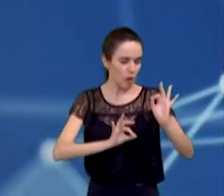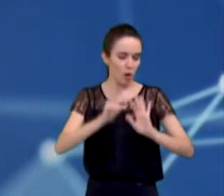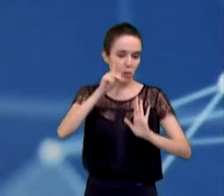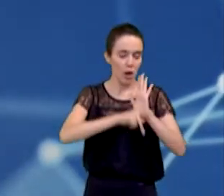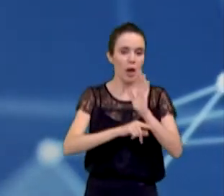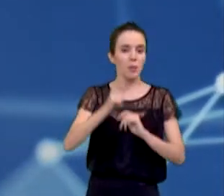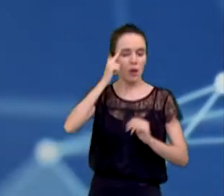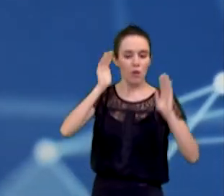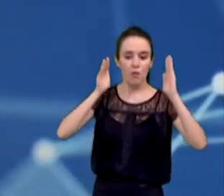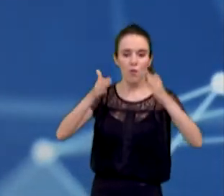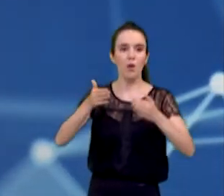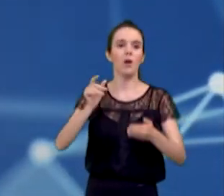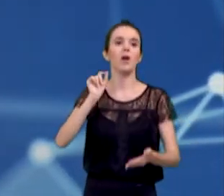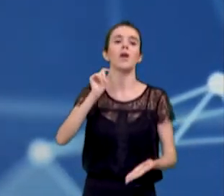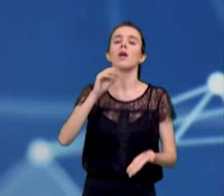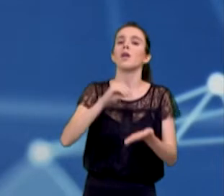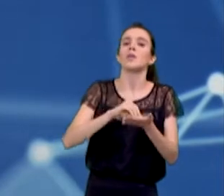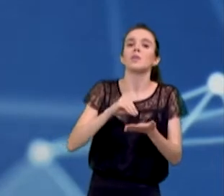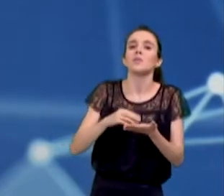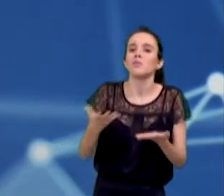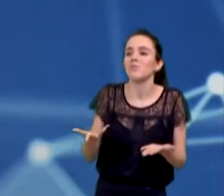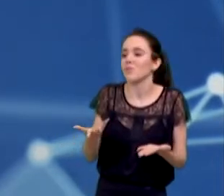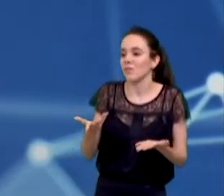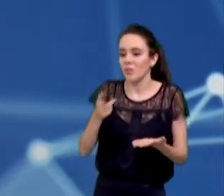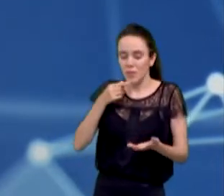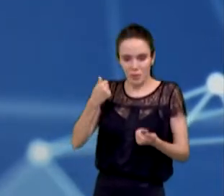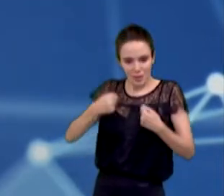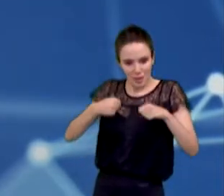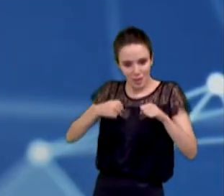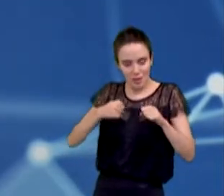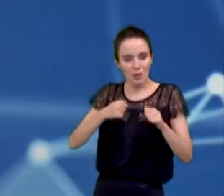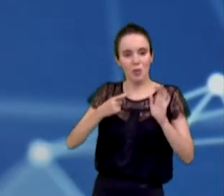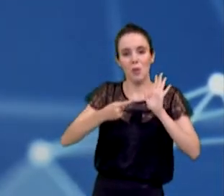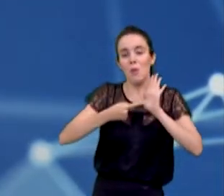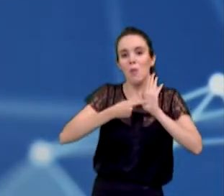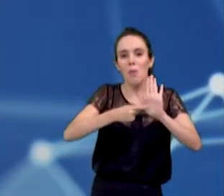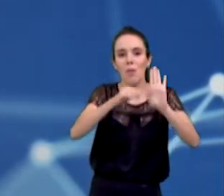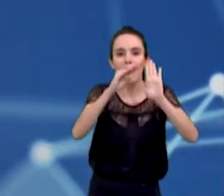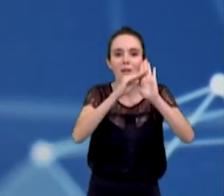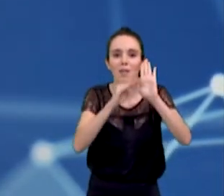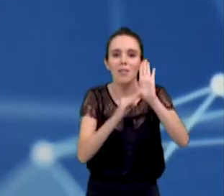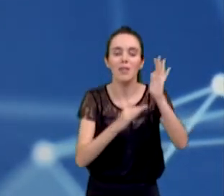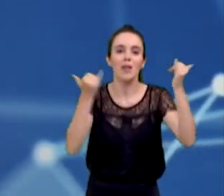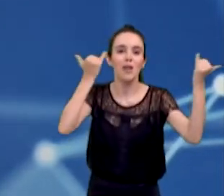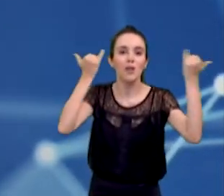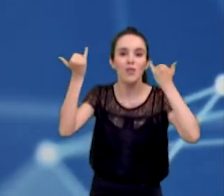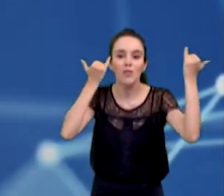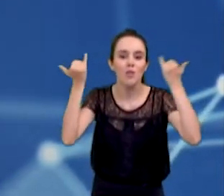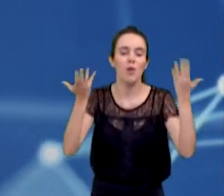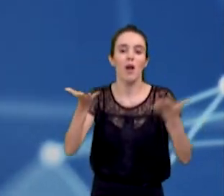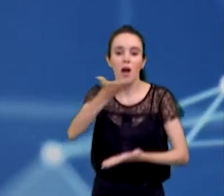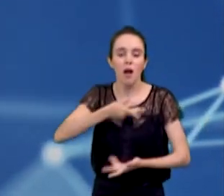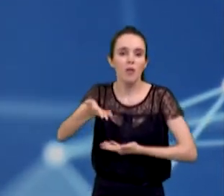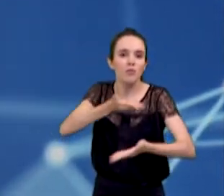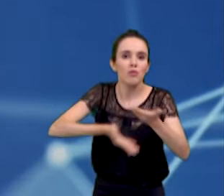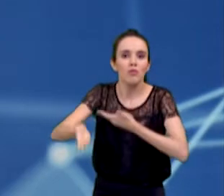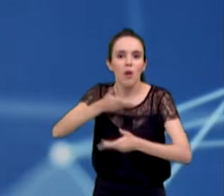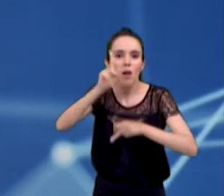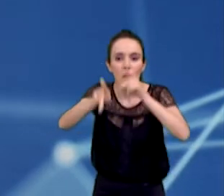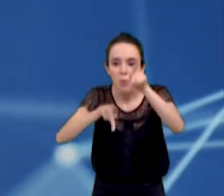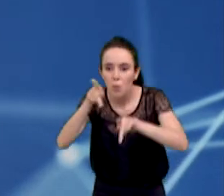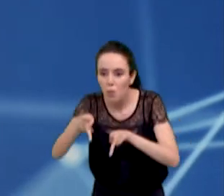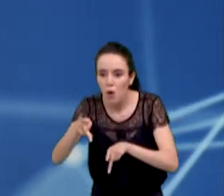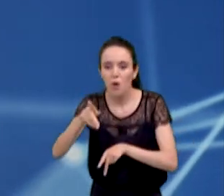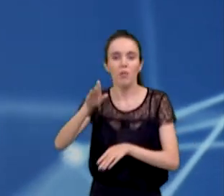necessário. É ser cirúrgico, é gerar dados realmente para que a população possa pensar junto e discutir os problemas da nossa